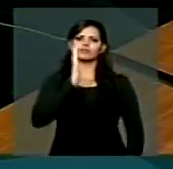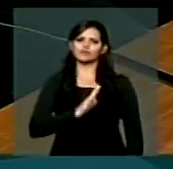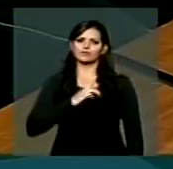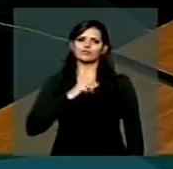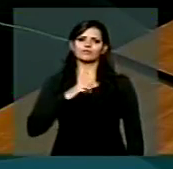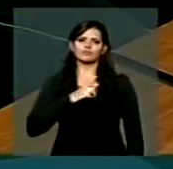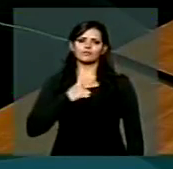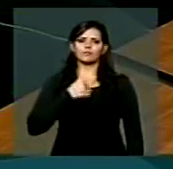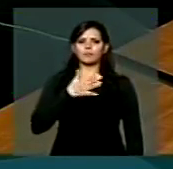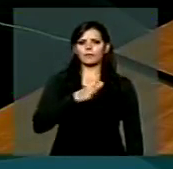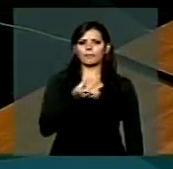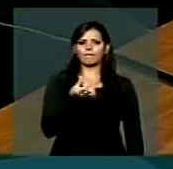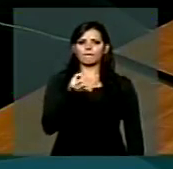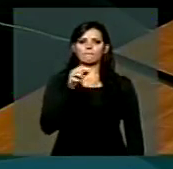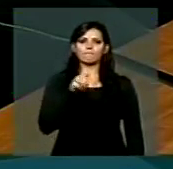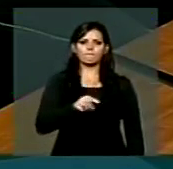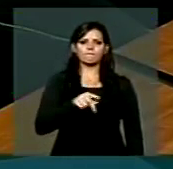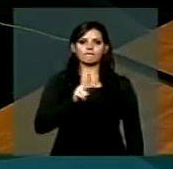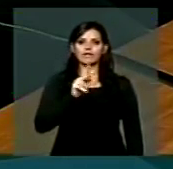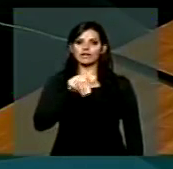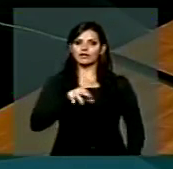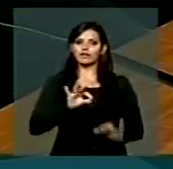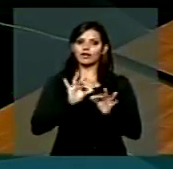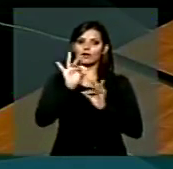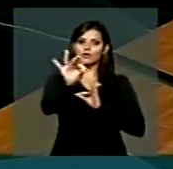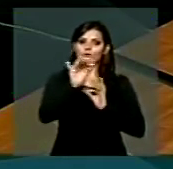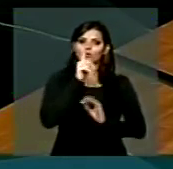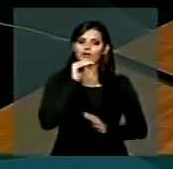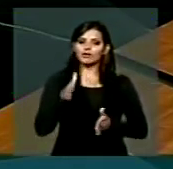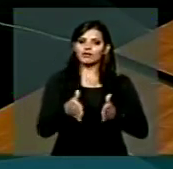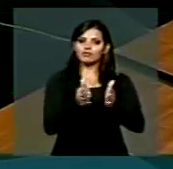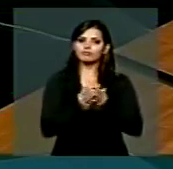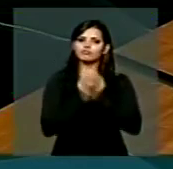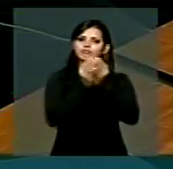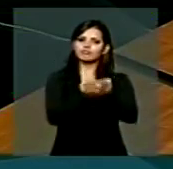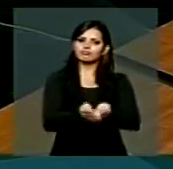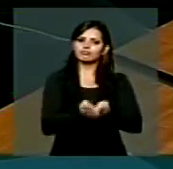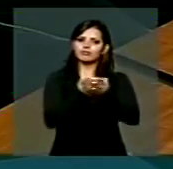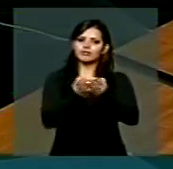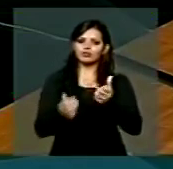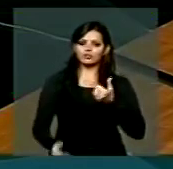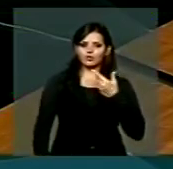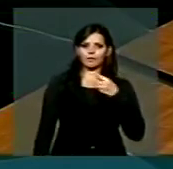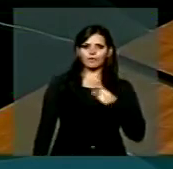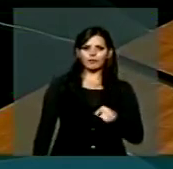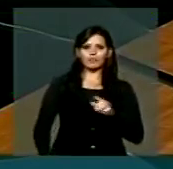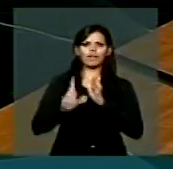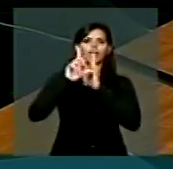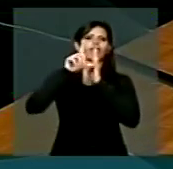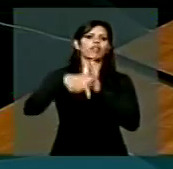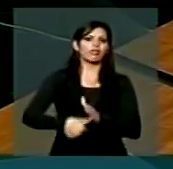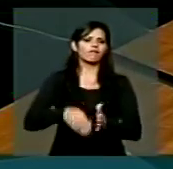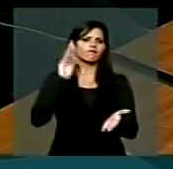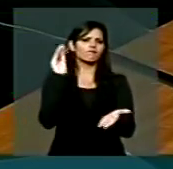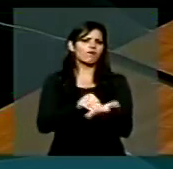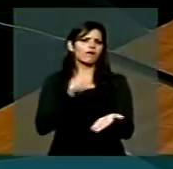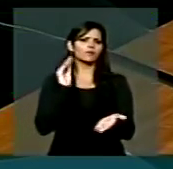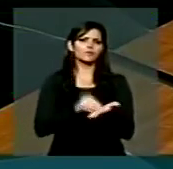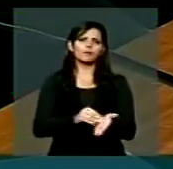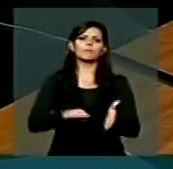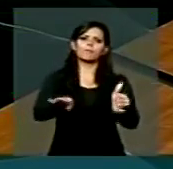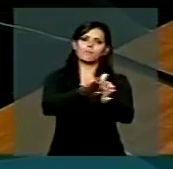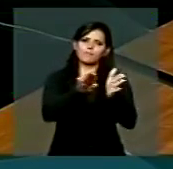condições de ter 60 mil quilômetros de vias navegáveis e temos 12 mil. Nós estamos atrasados tanto na área